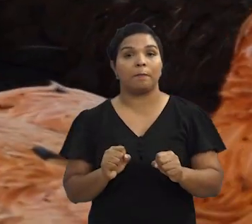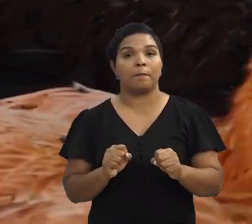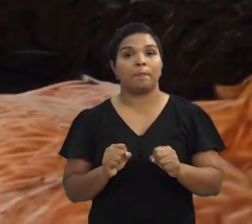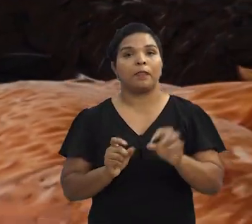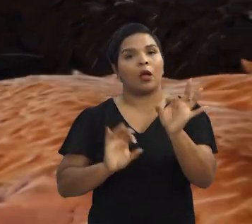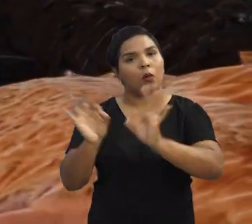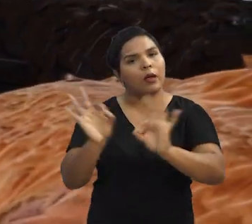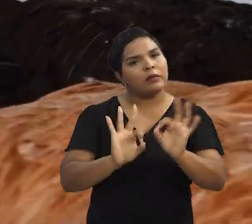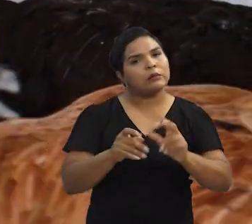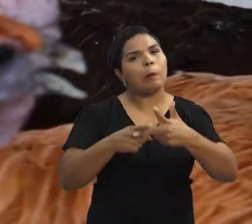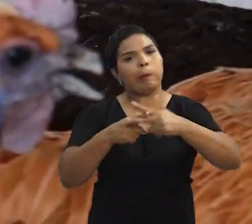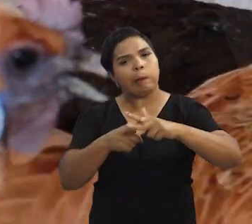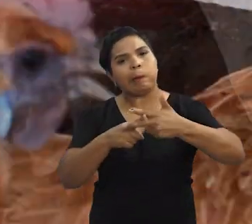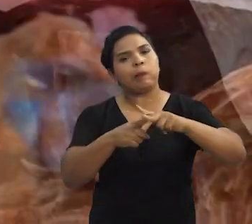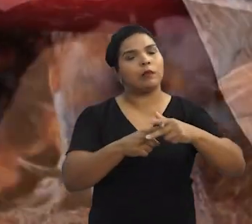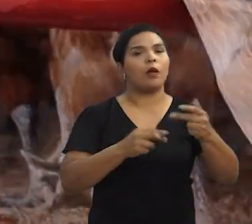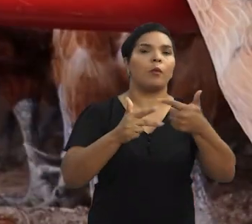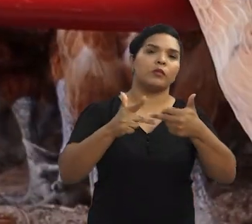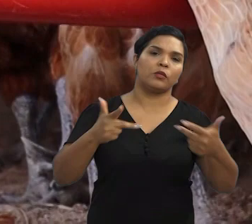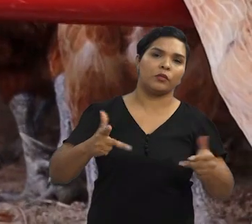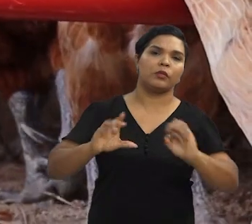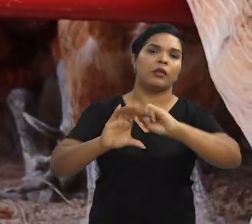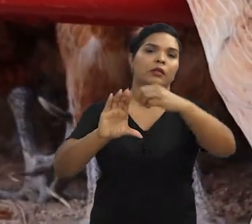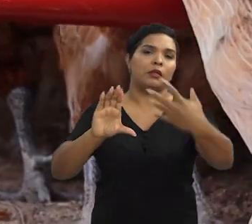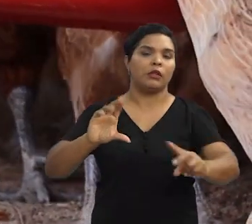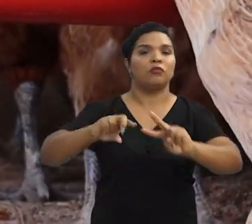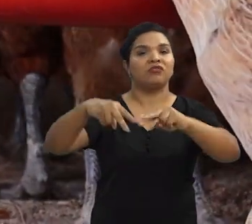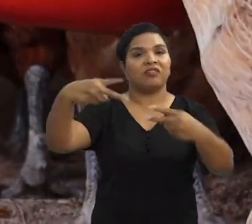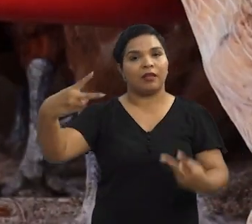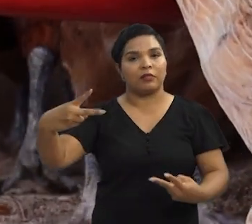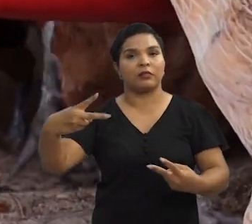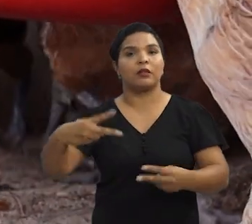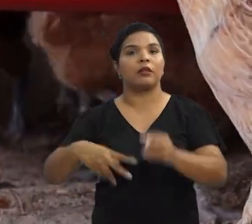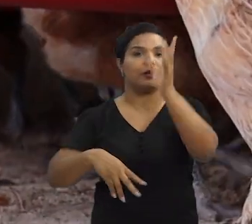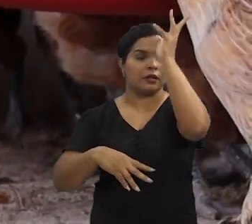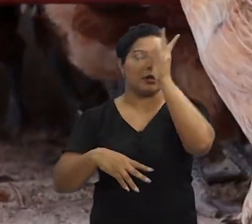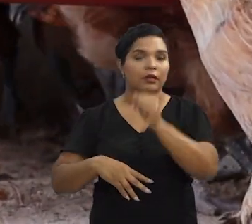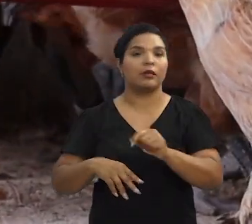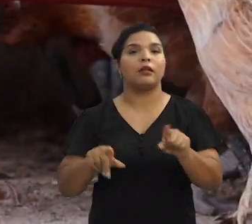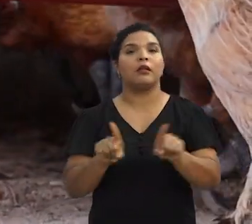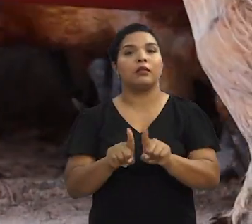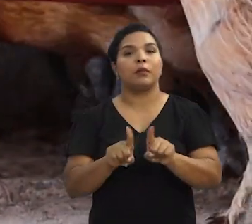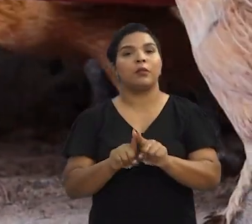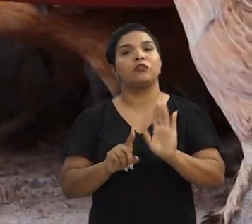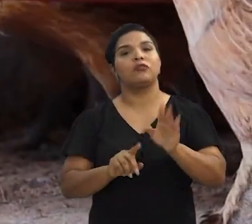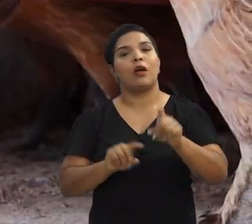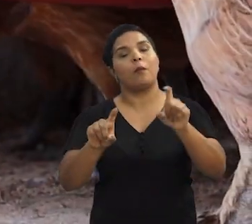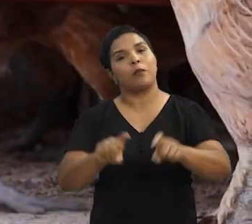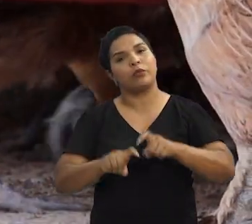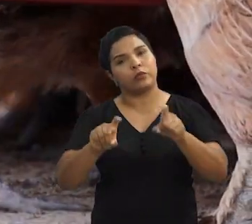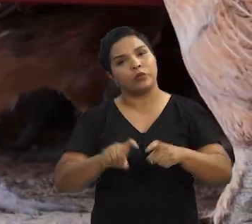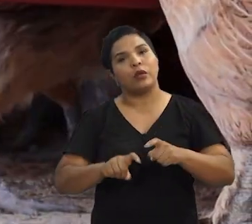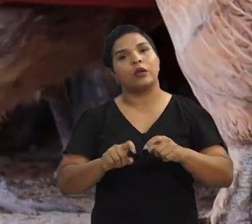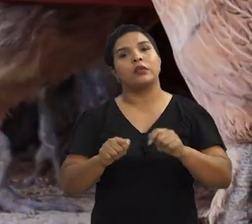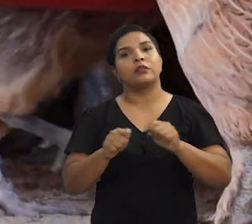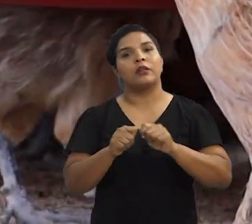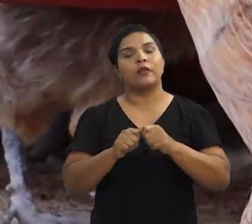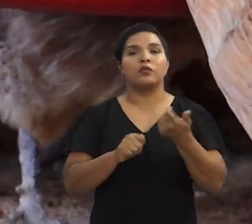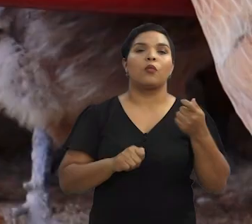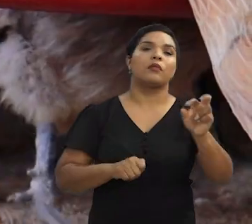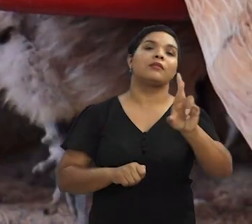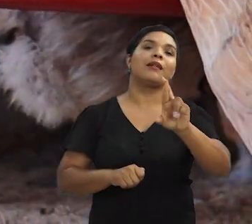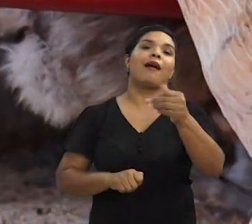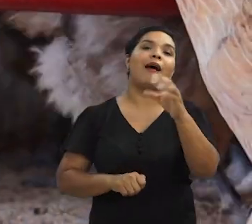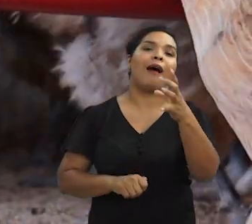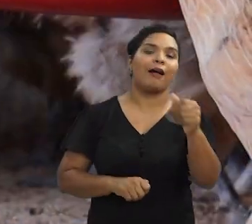corrigir algumas coisas que precisa na caracterização genética desse material e já colocar a mão do produtor como a gente já